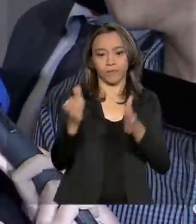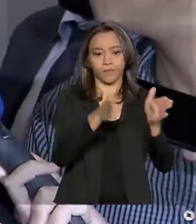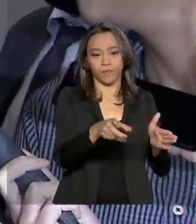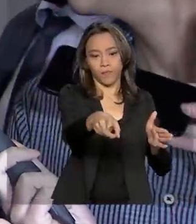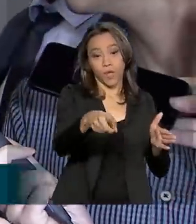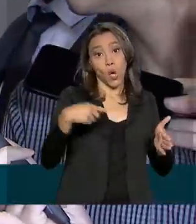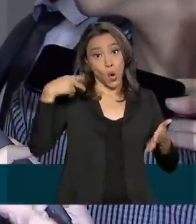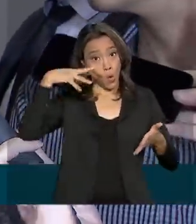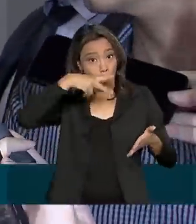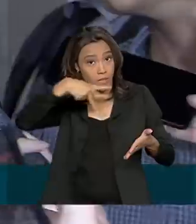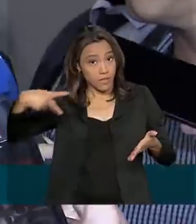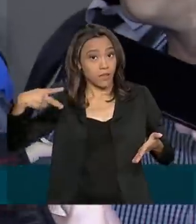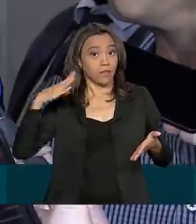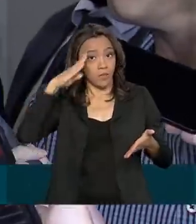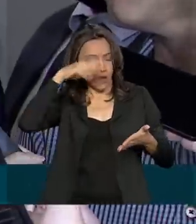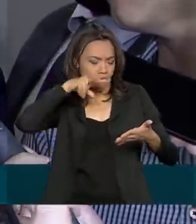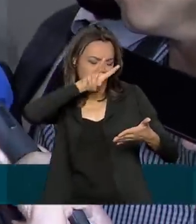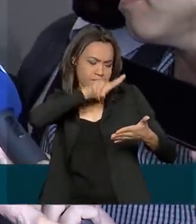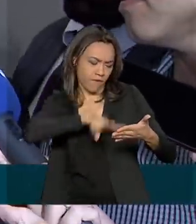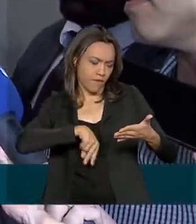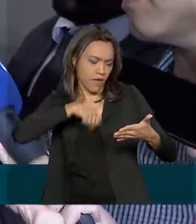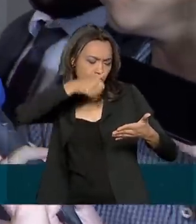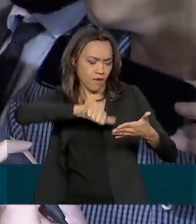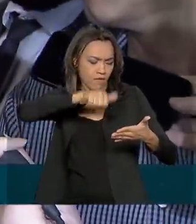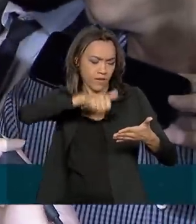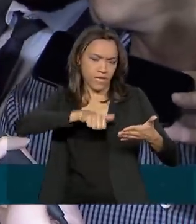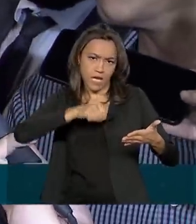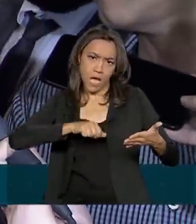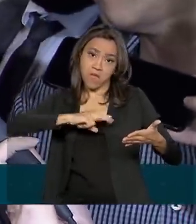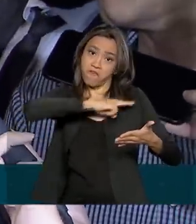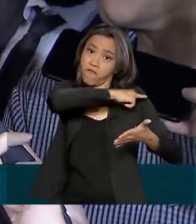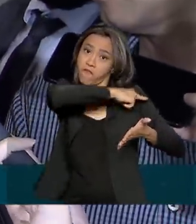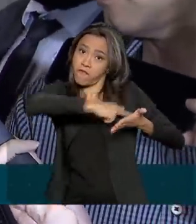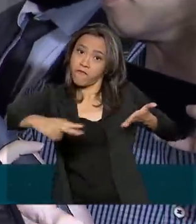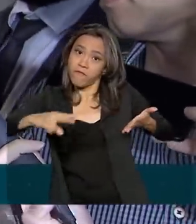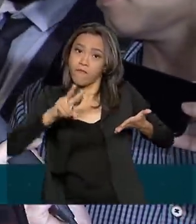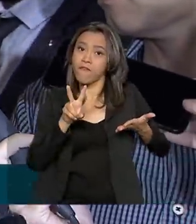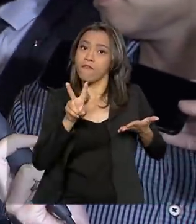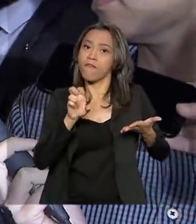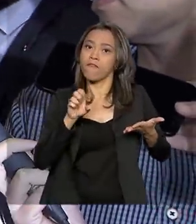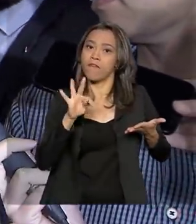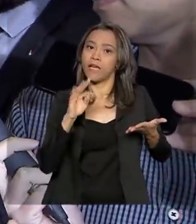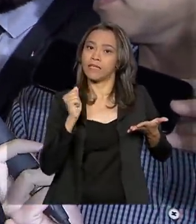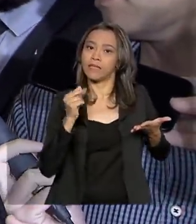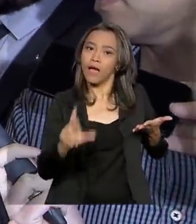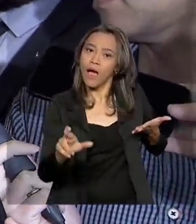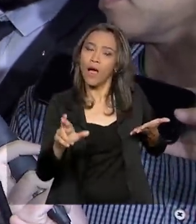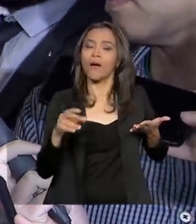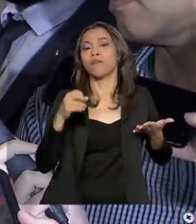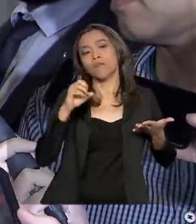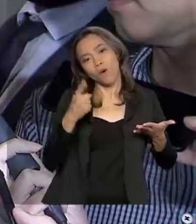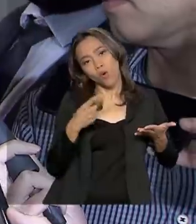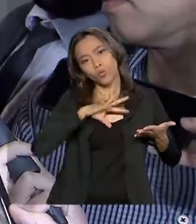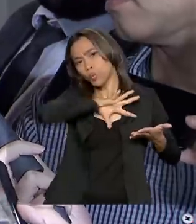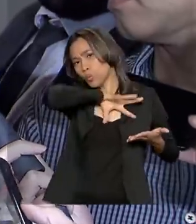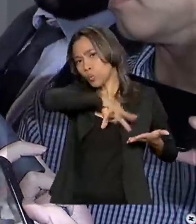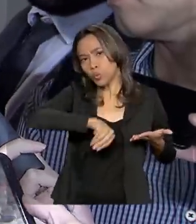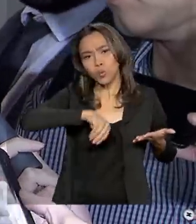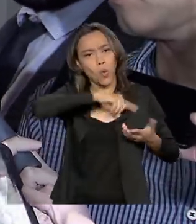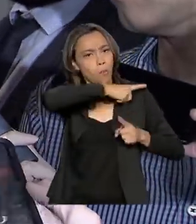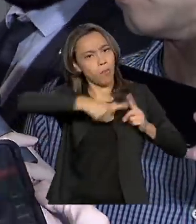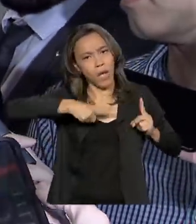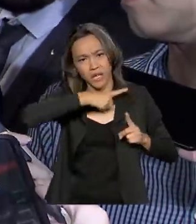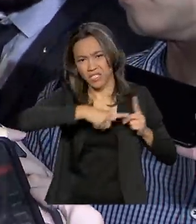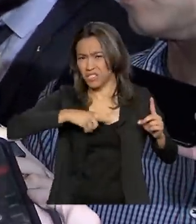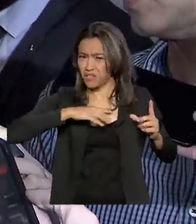possibilidade de sancionar integralmente ou vetar totalmente ou vetar parcialmente. Vetar totalmente não faz